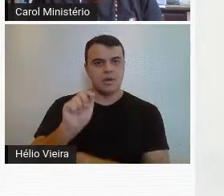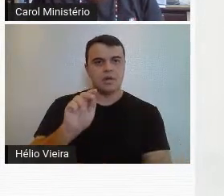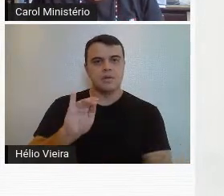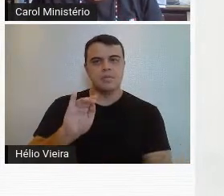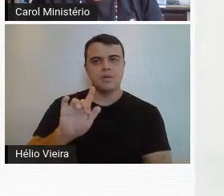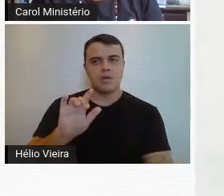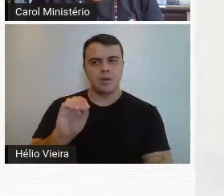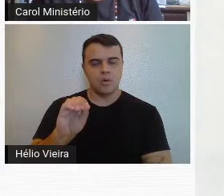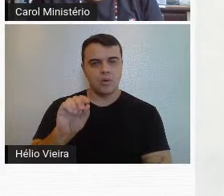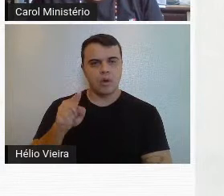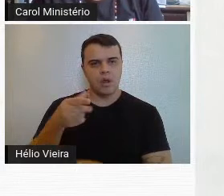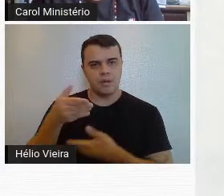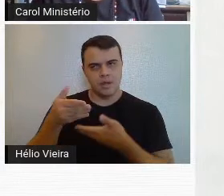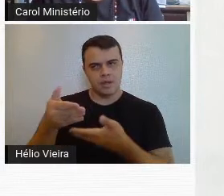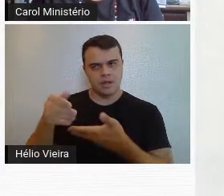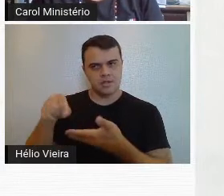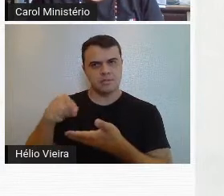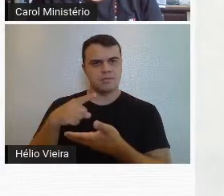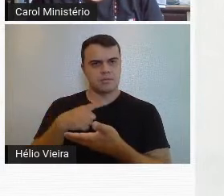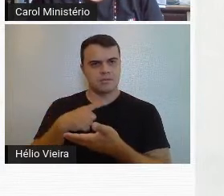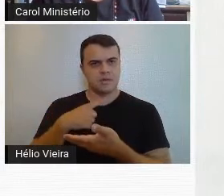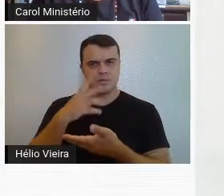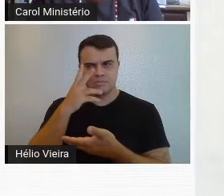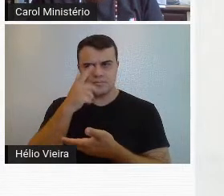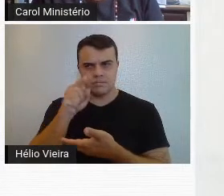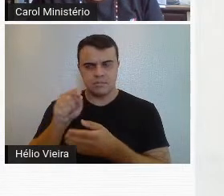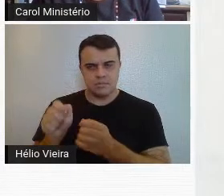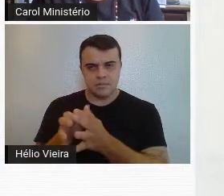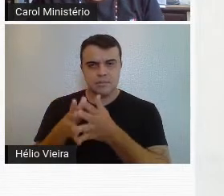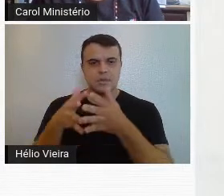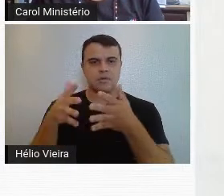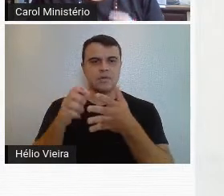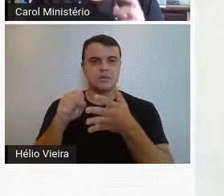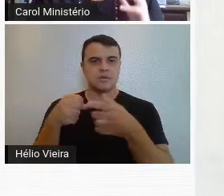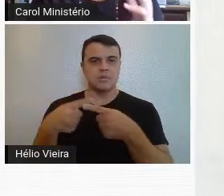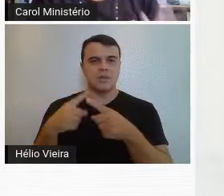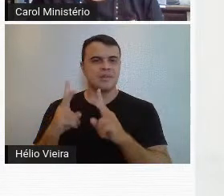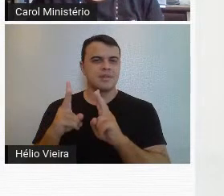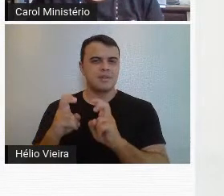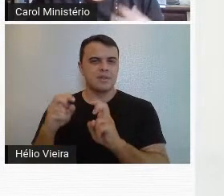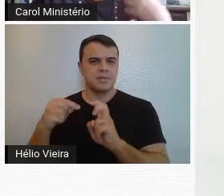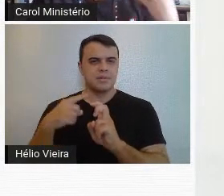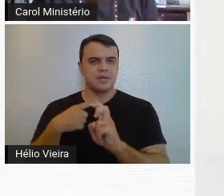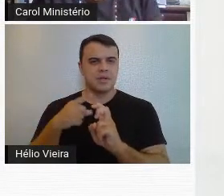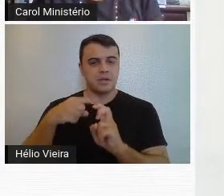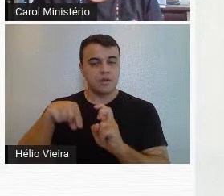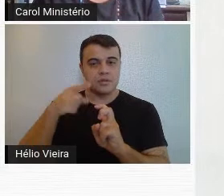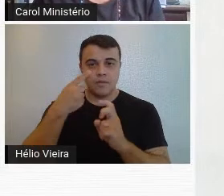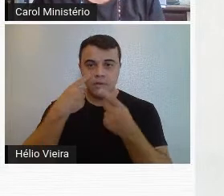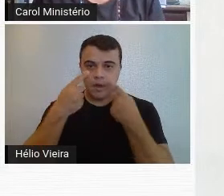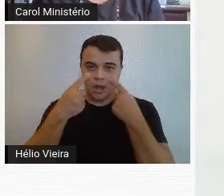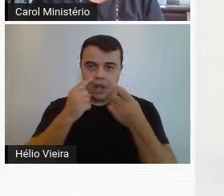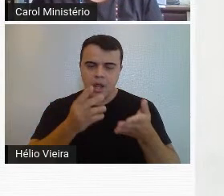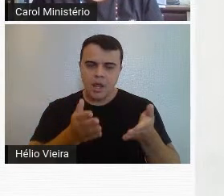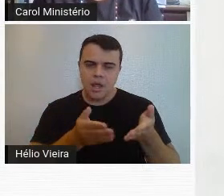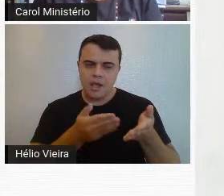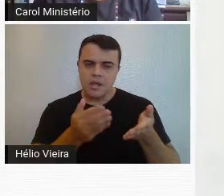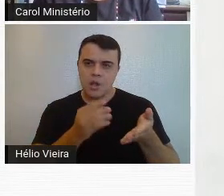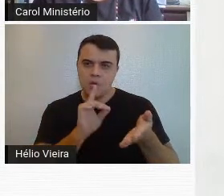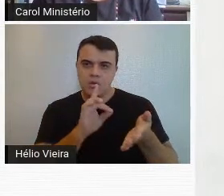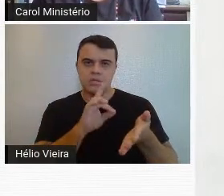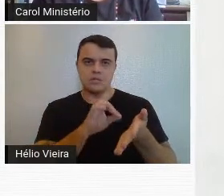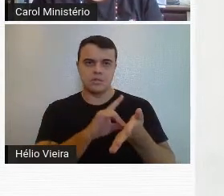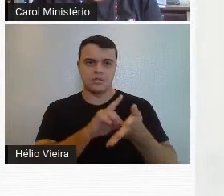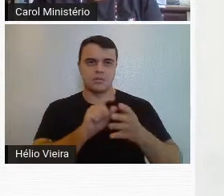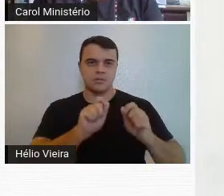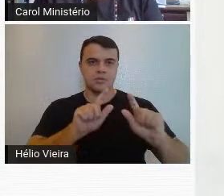que me recebeu lá, que tem um acervo maravilhoso, ligado ao tema, nós vamos ver aí o catálogo original da exposição da